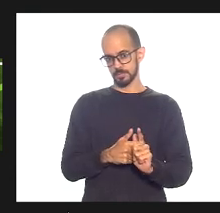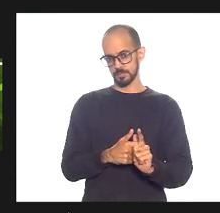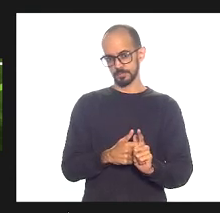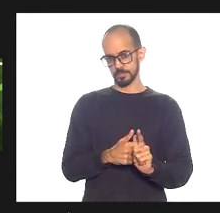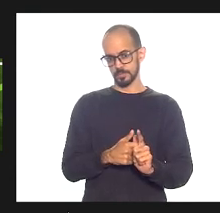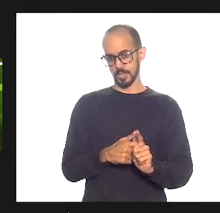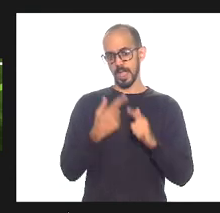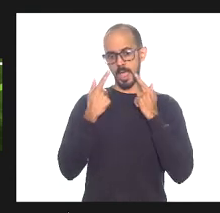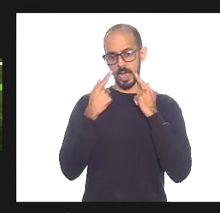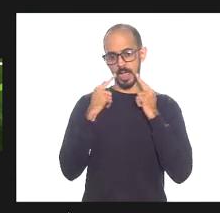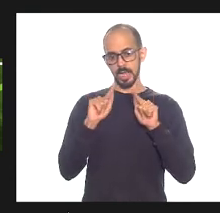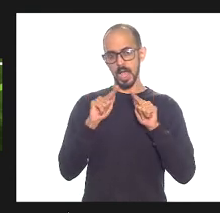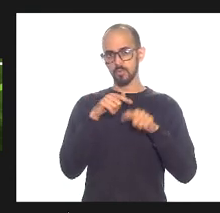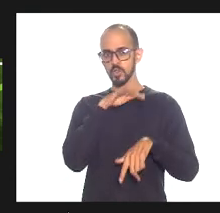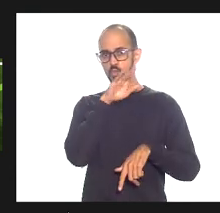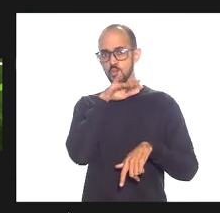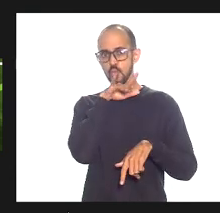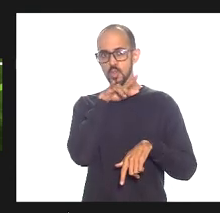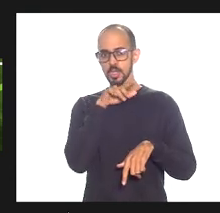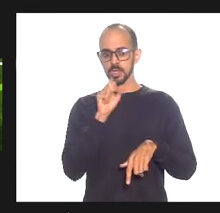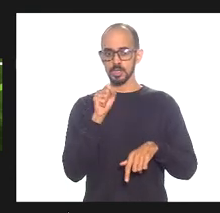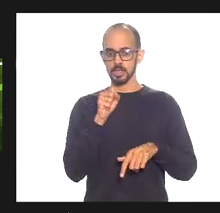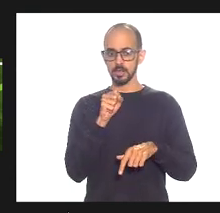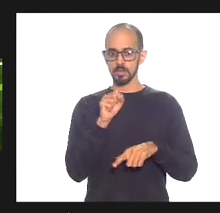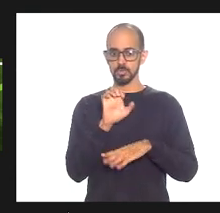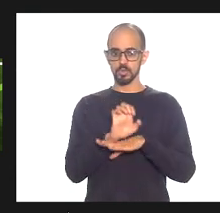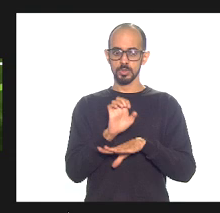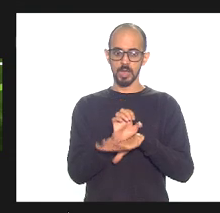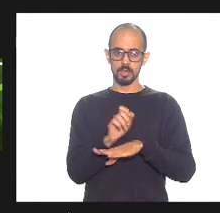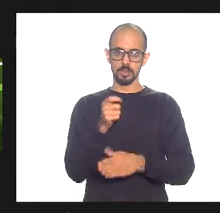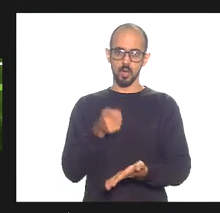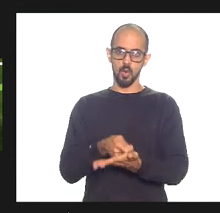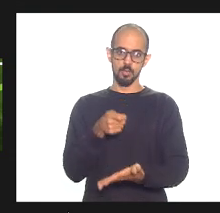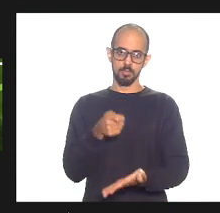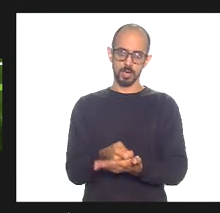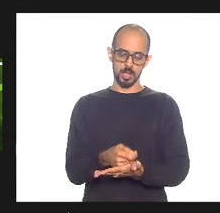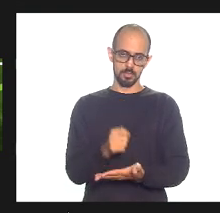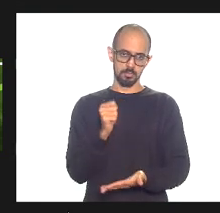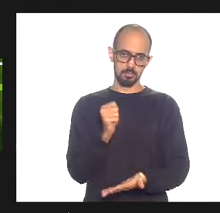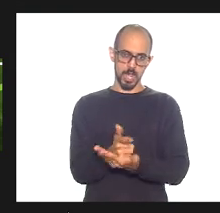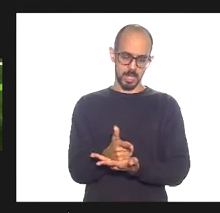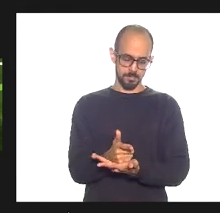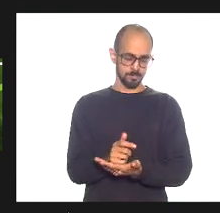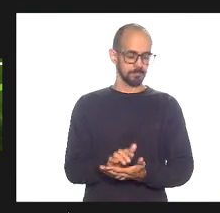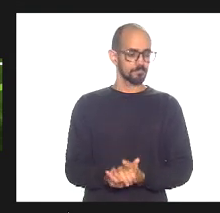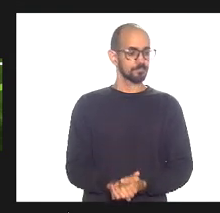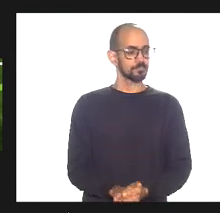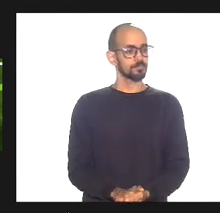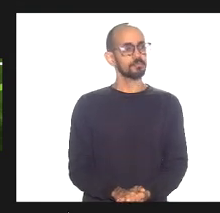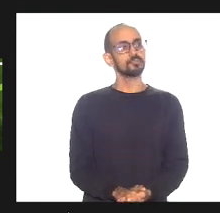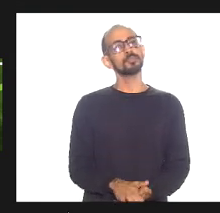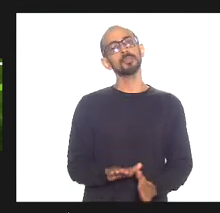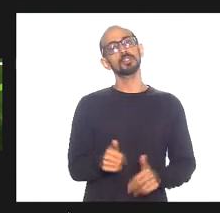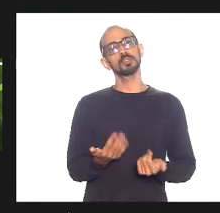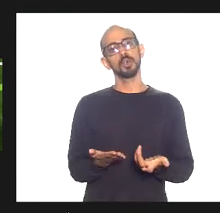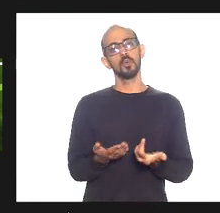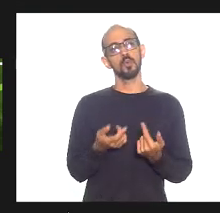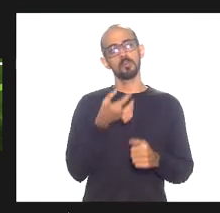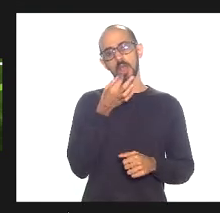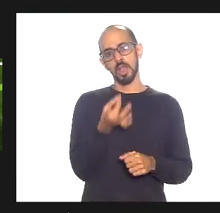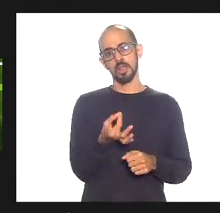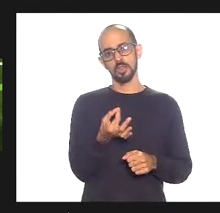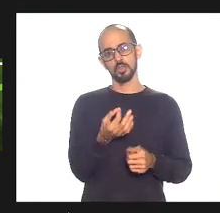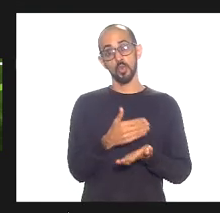grave e ruim para o Rio de Janeiro ser obrigado a pagar o serviço uma das críticas feitas no início do governo